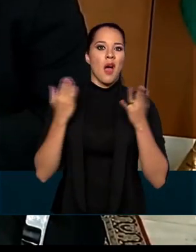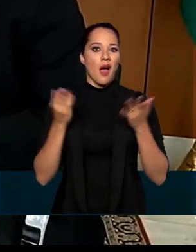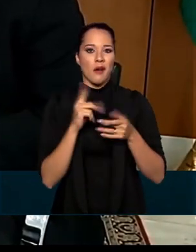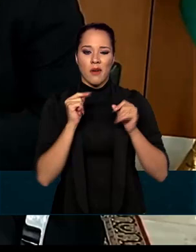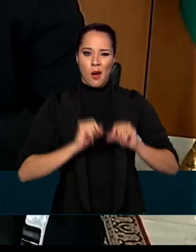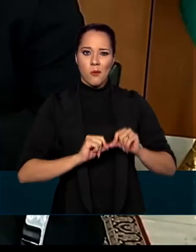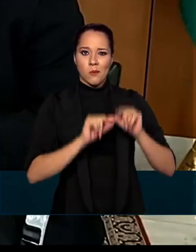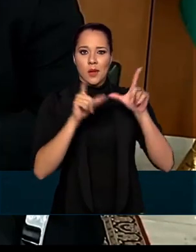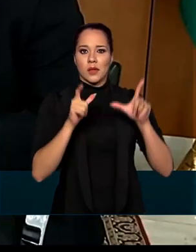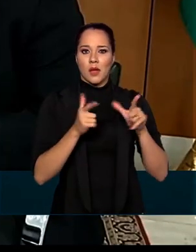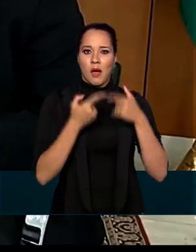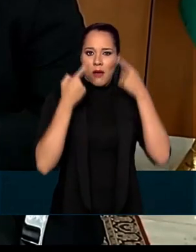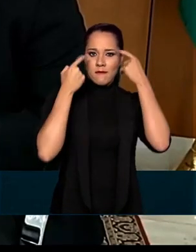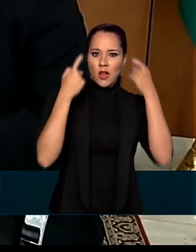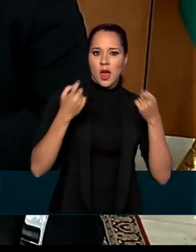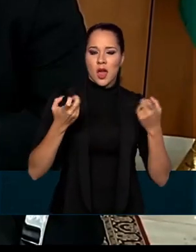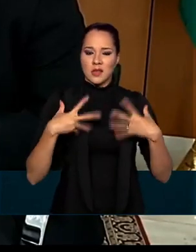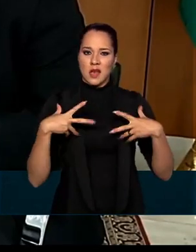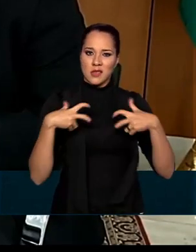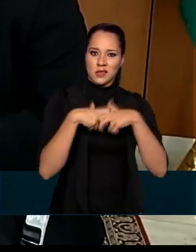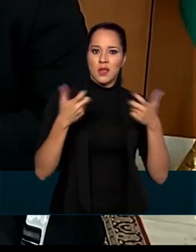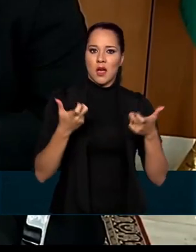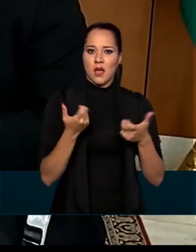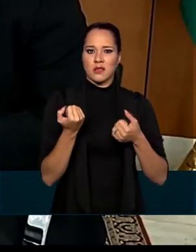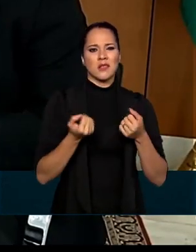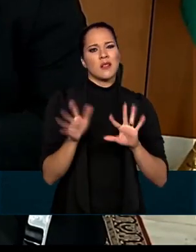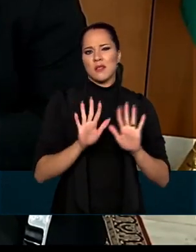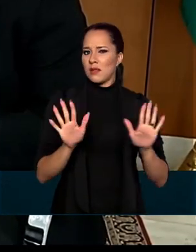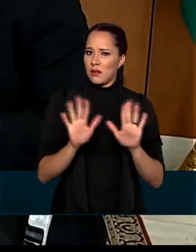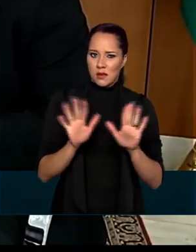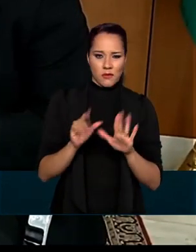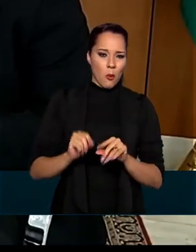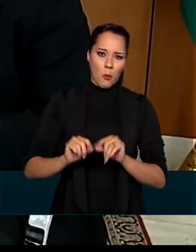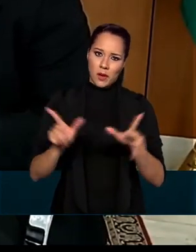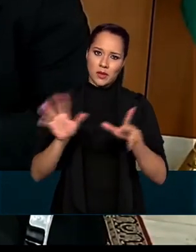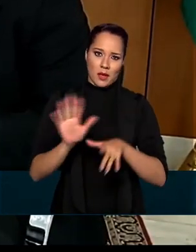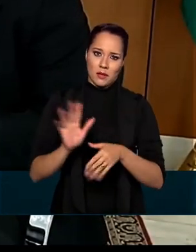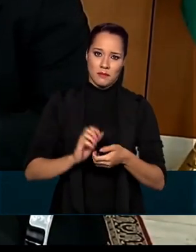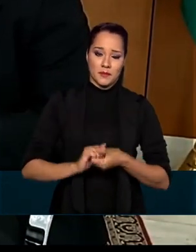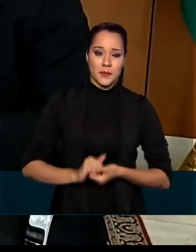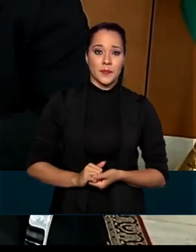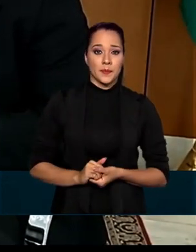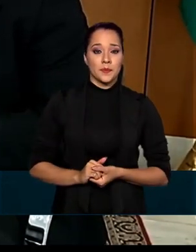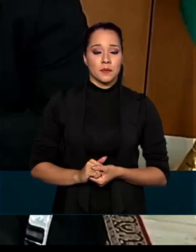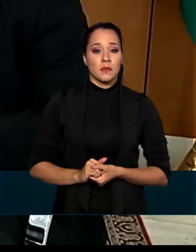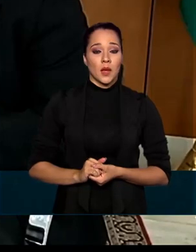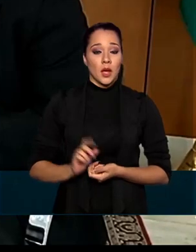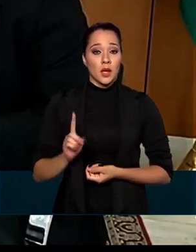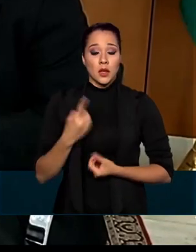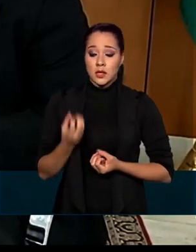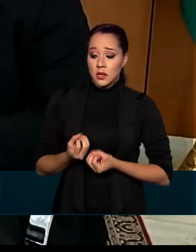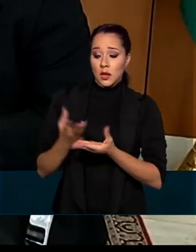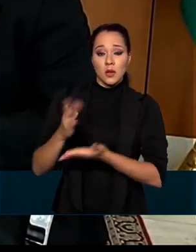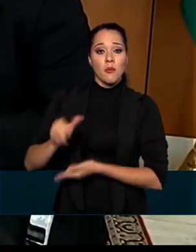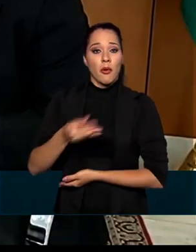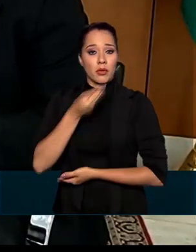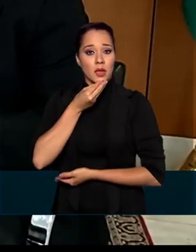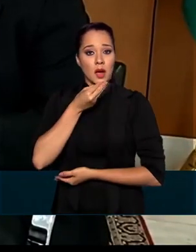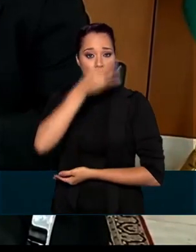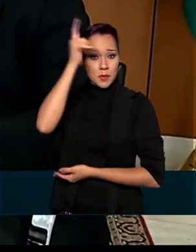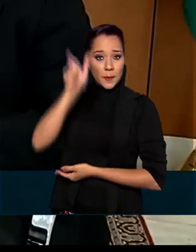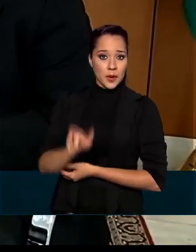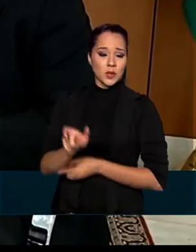o número de acidentes, violência, o trânsito. Não vai aumentar. Não vai aumentar. E nós estamos dando uma chance maior,